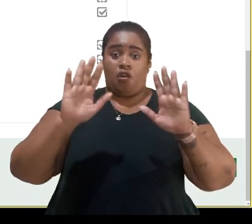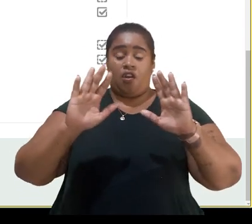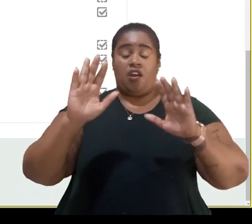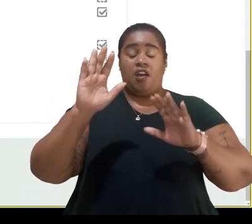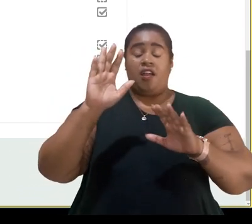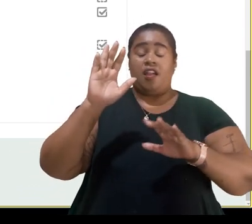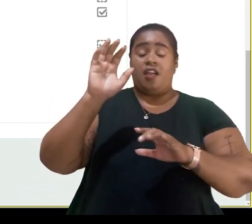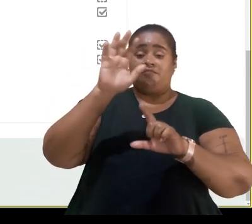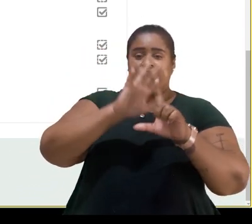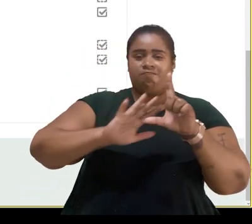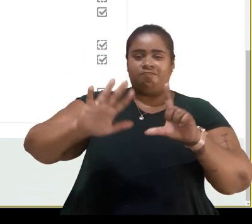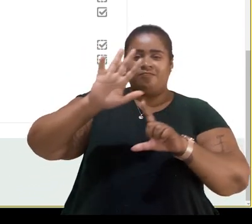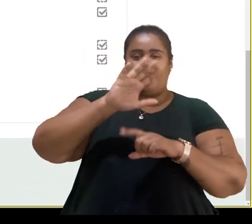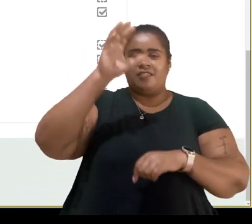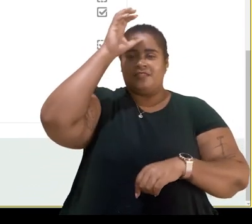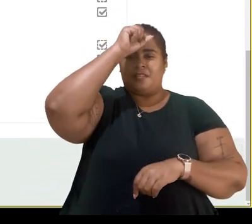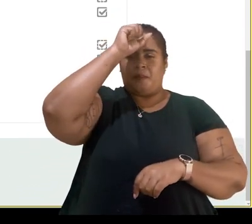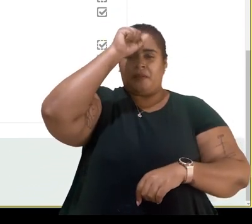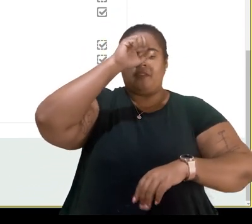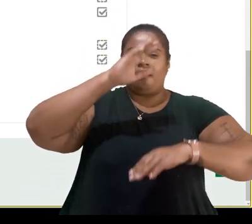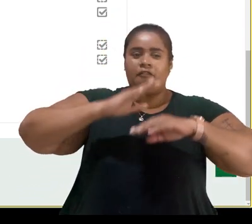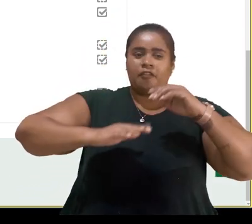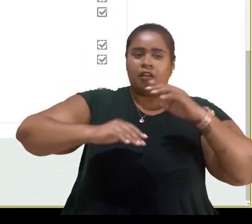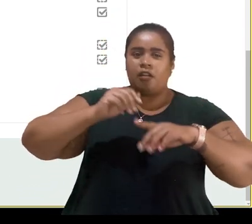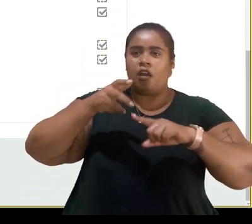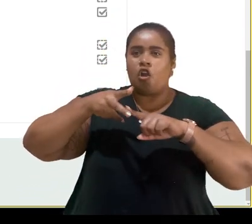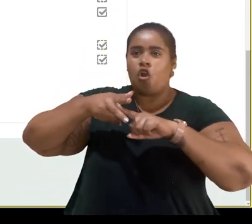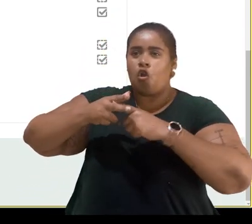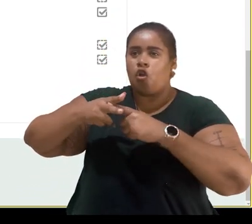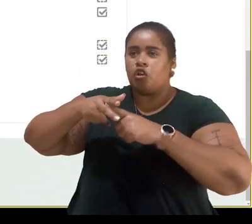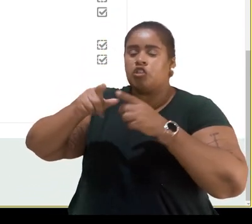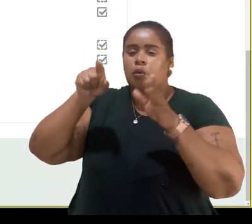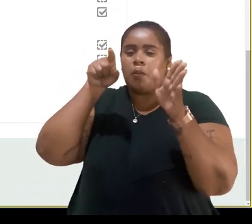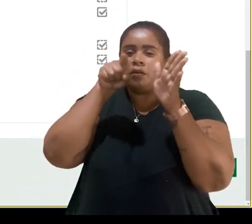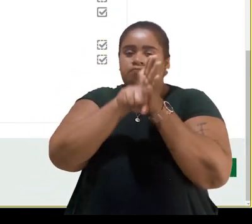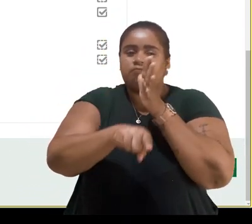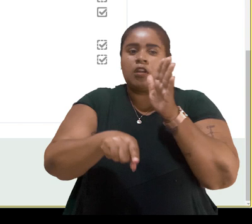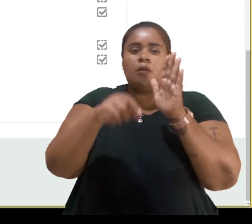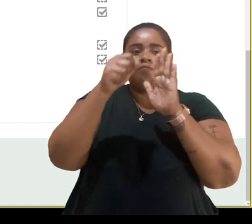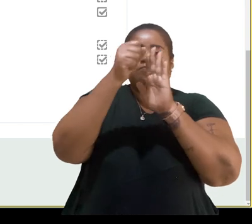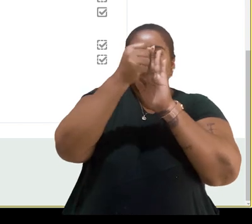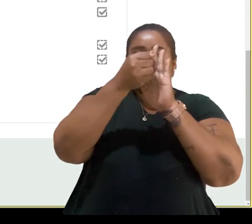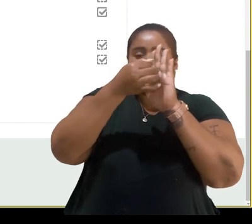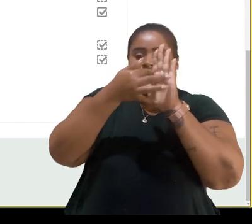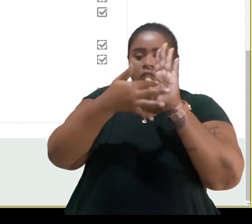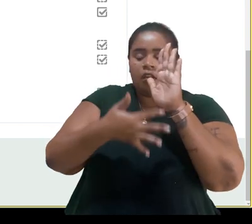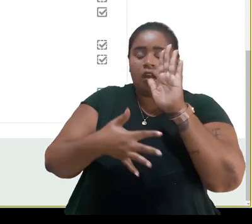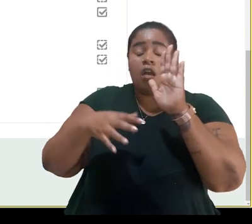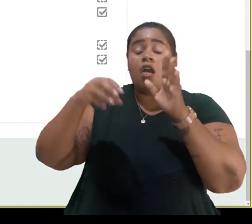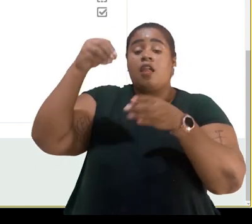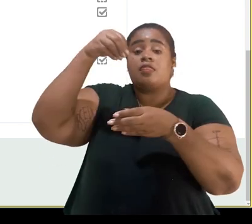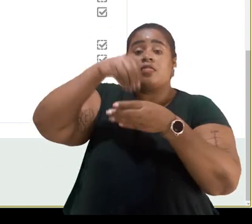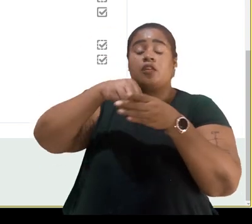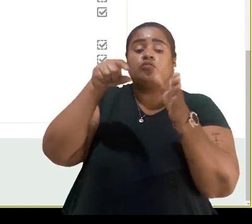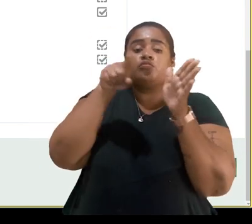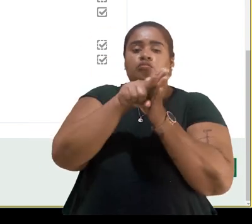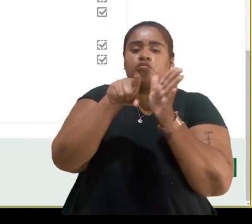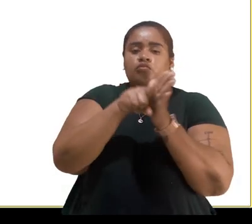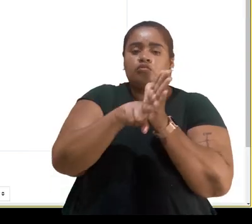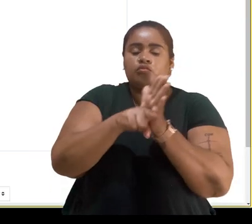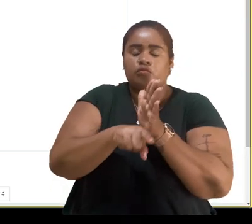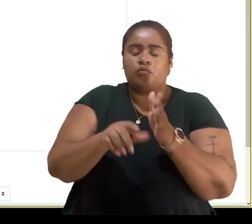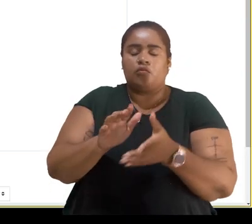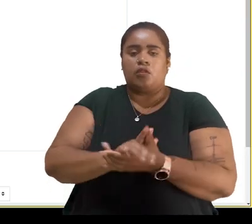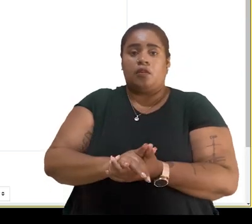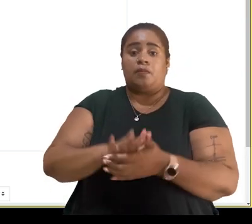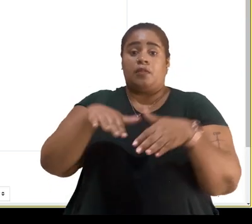Olá, neste vídeo tutorial vamos aprender a avaliar uma questão dissertativa no questionário.